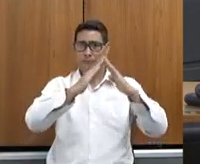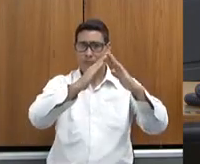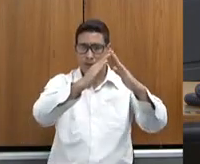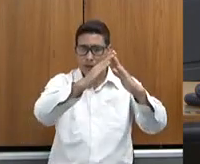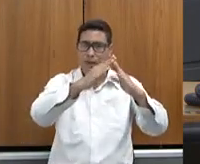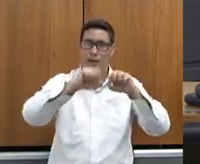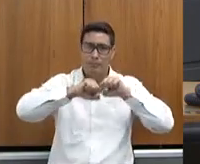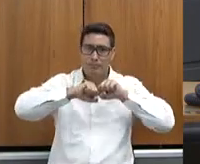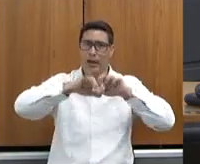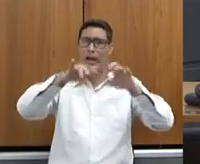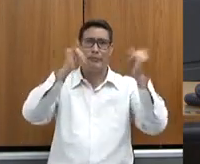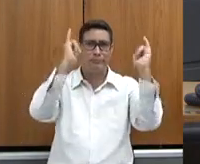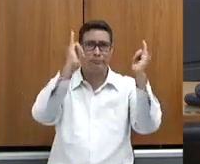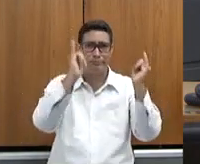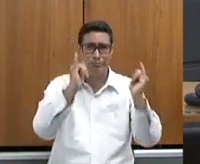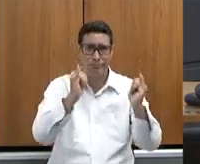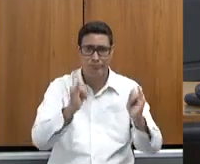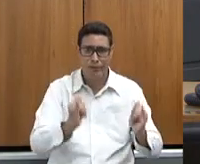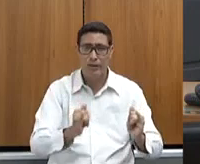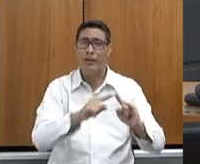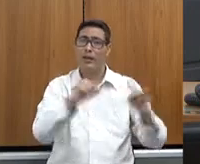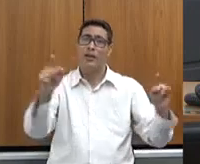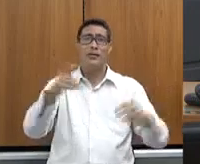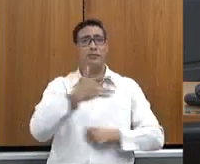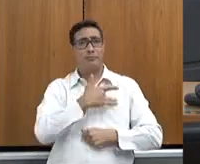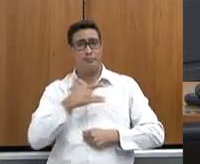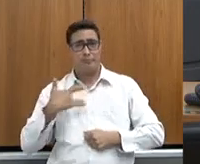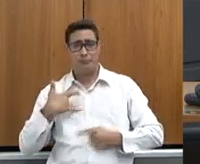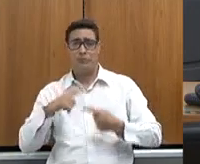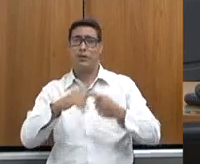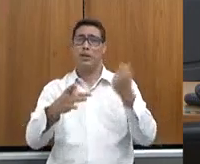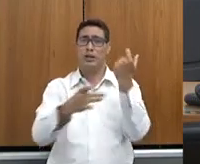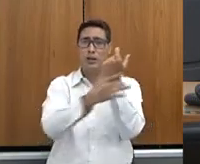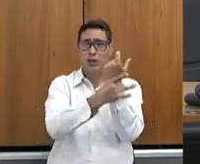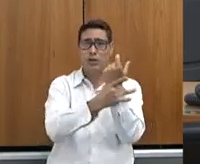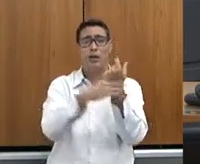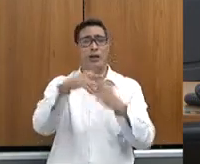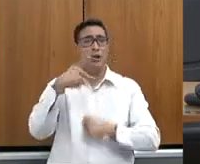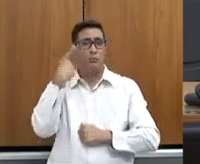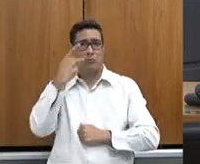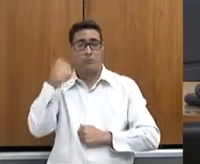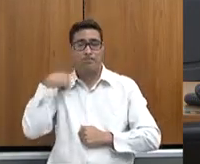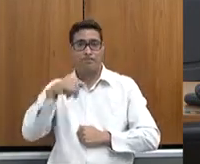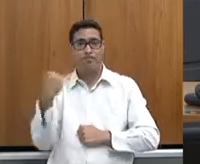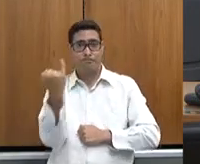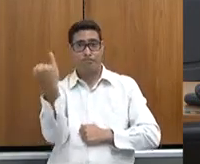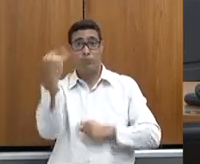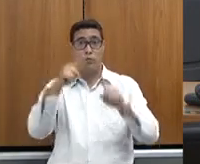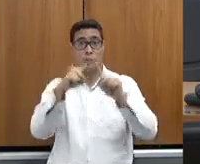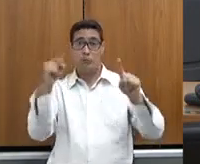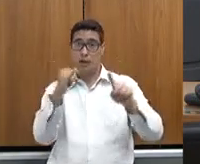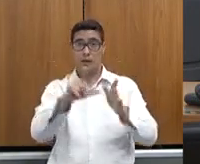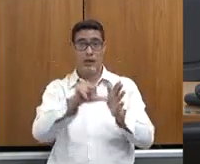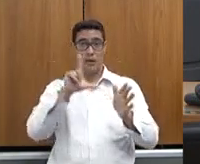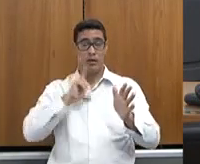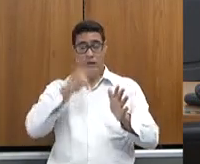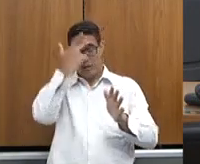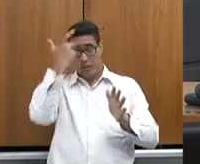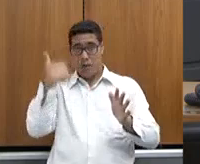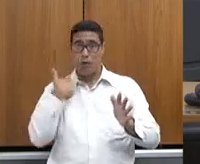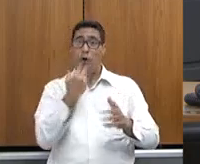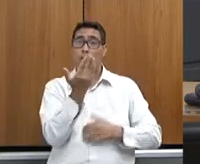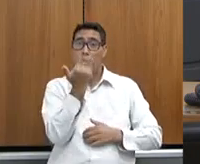educação e segurança pública são os pilares, mas que, se não tiver comida na mesa, se não tiver comida em quantidade,